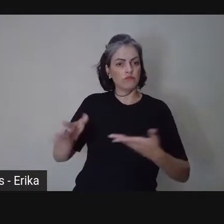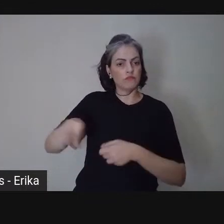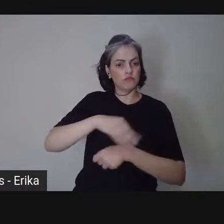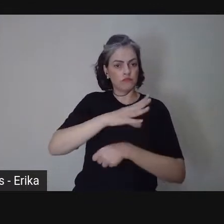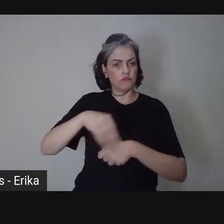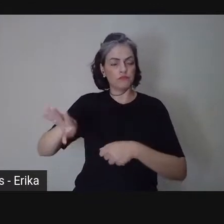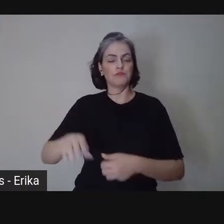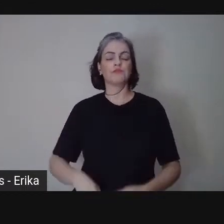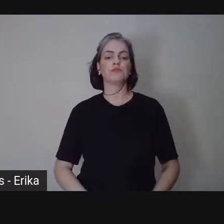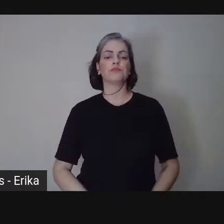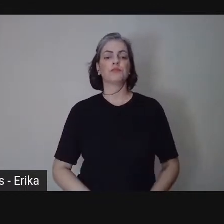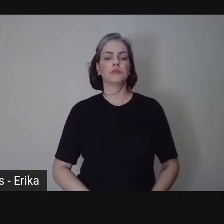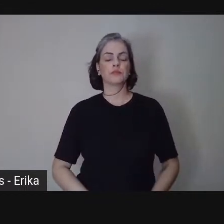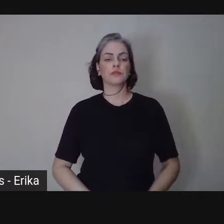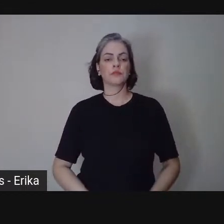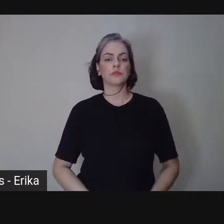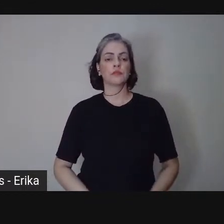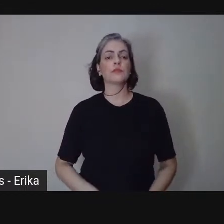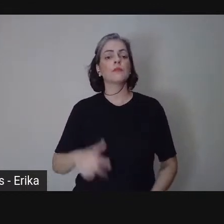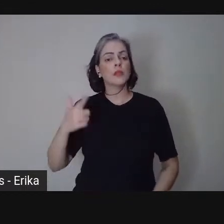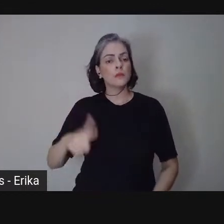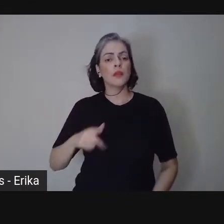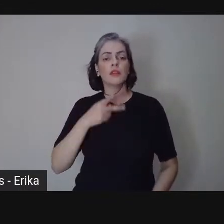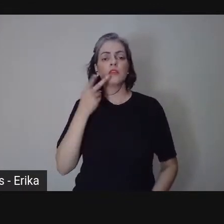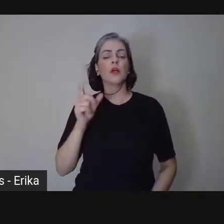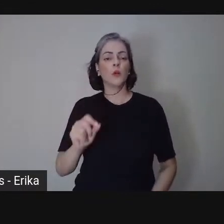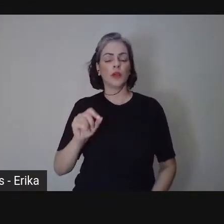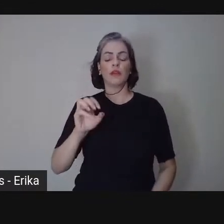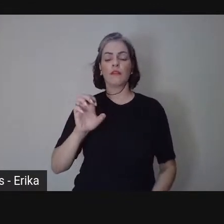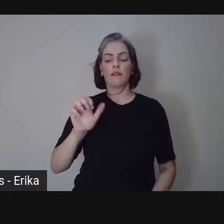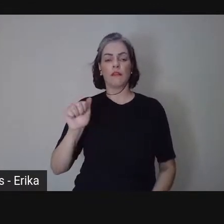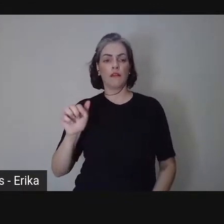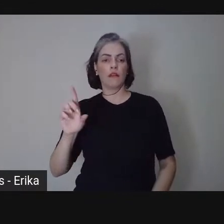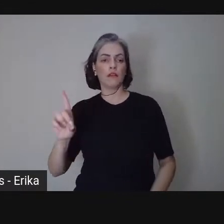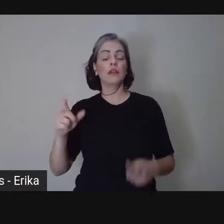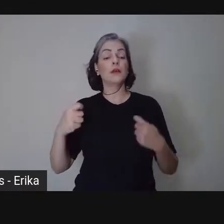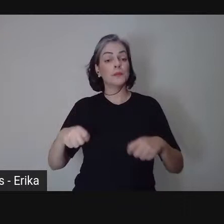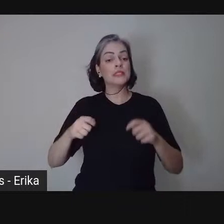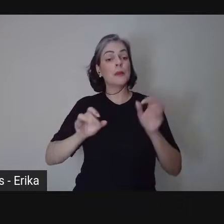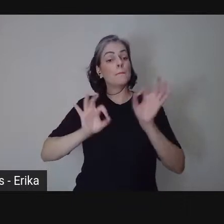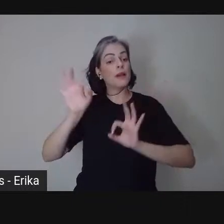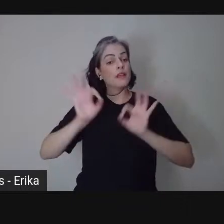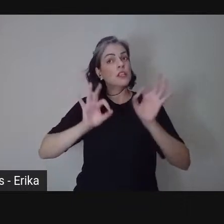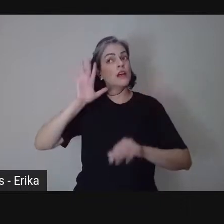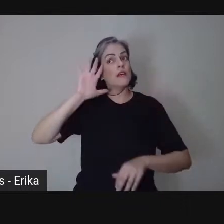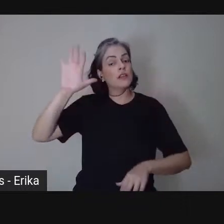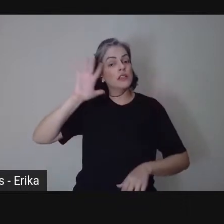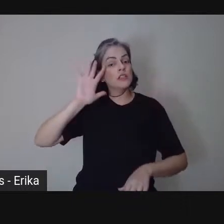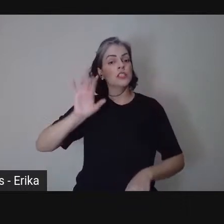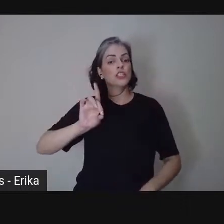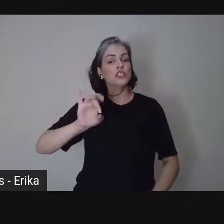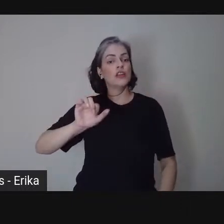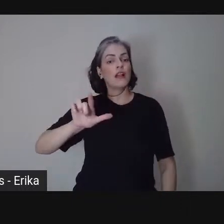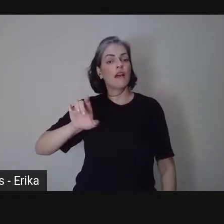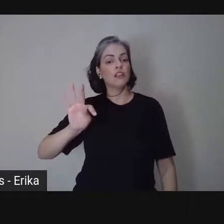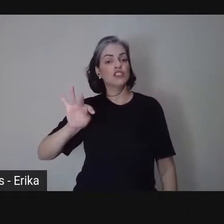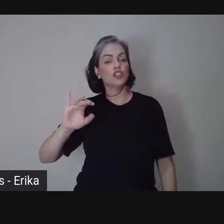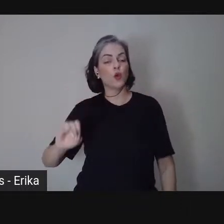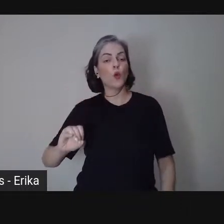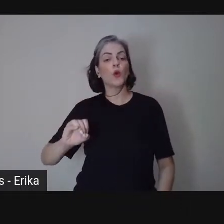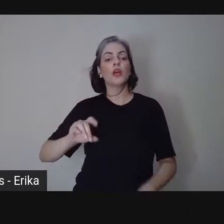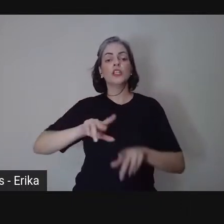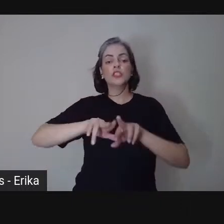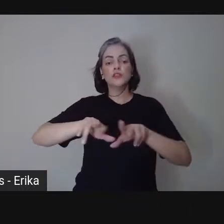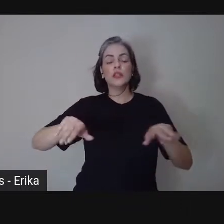é que a EAD se faz com um planejamento reflexivo, dialético e multidisciplinar.